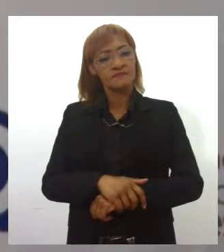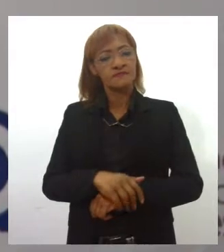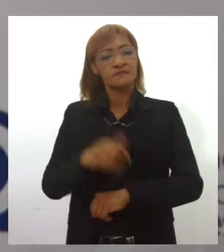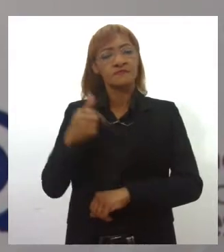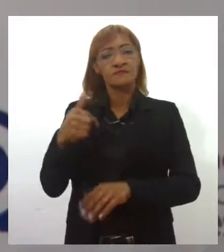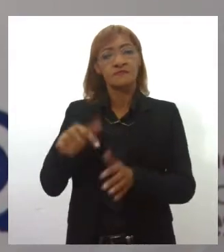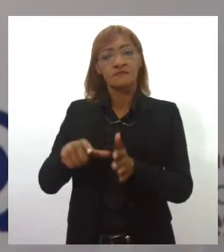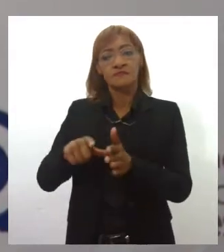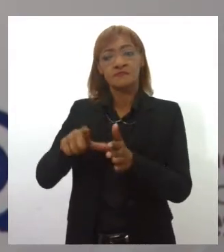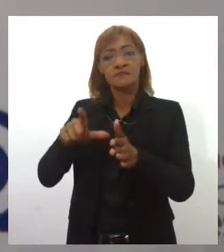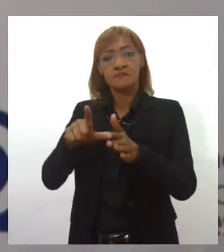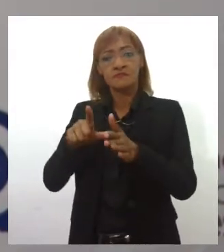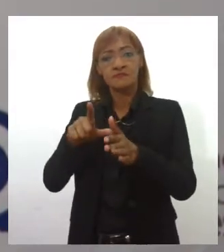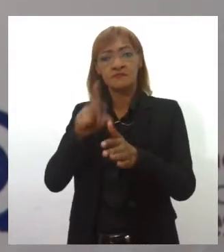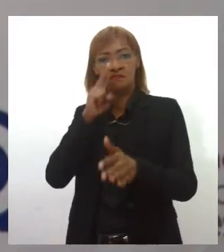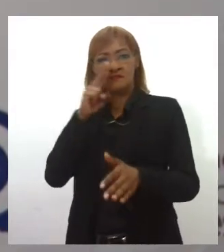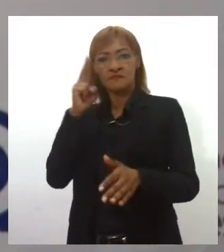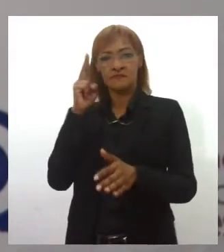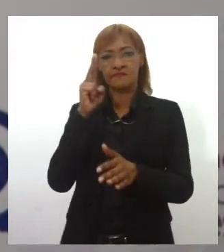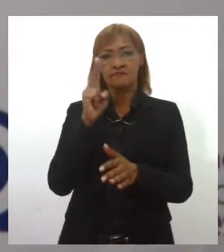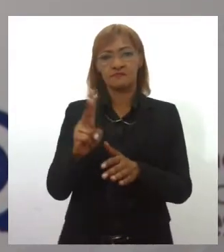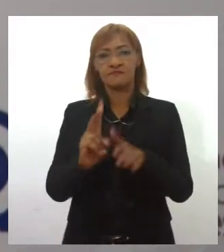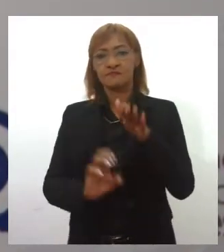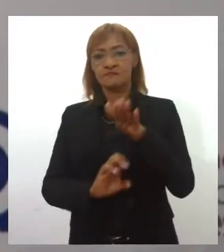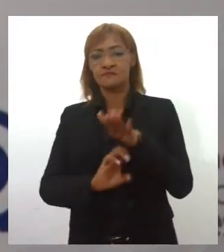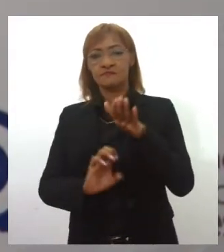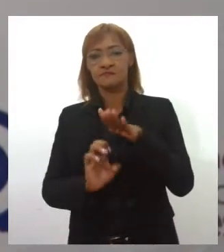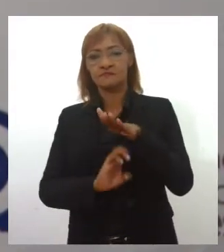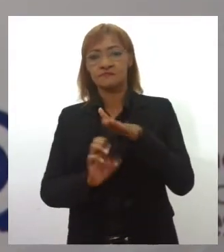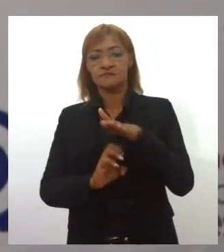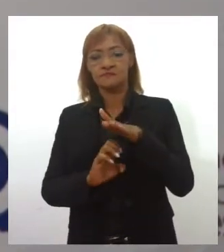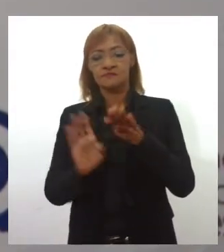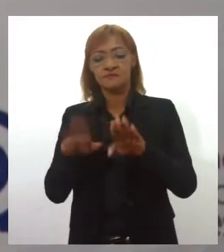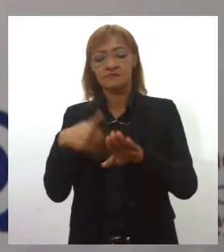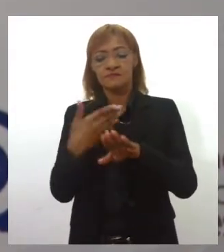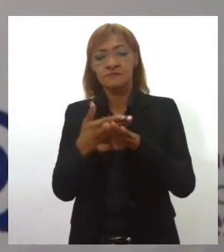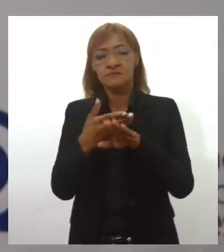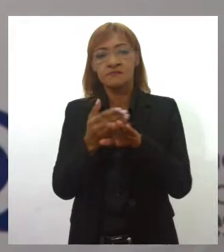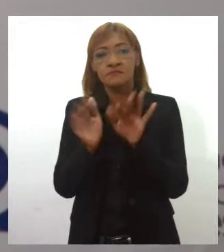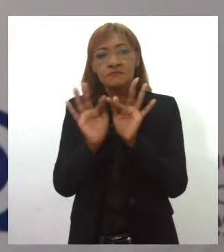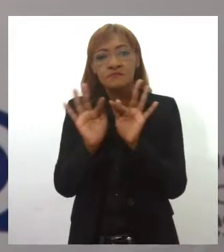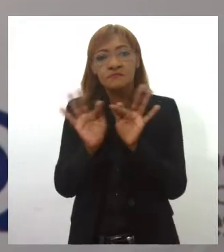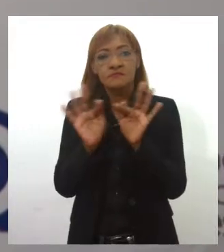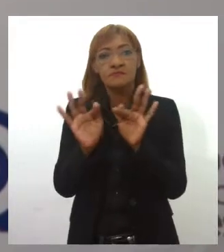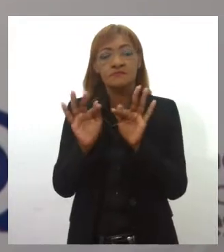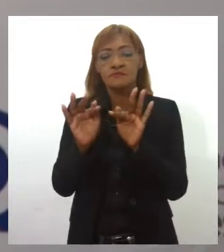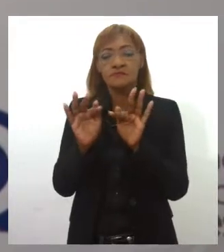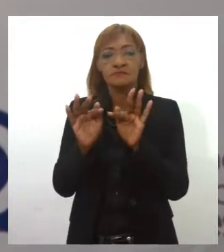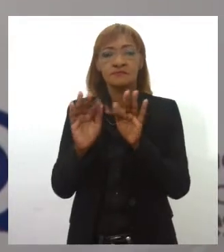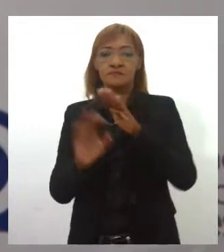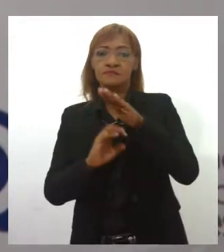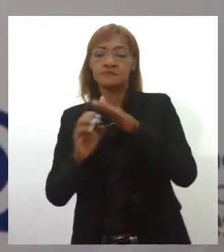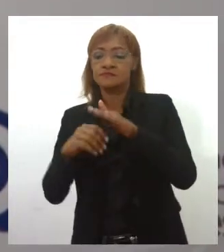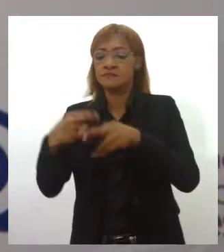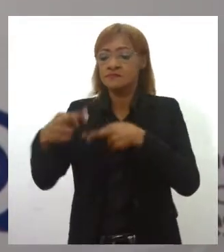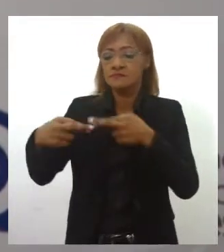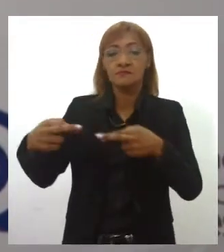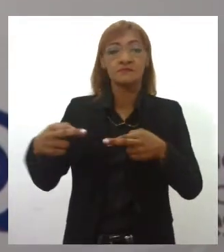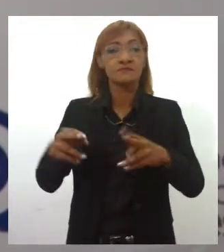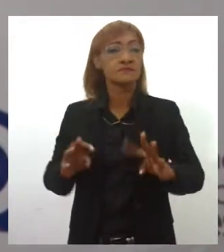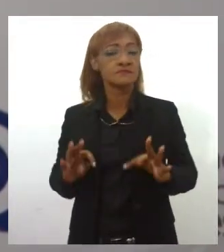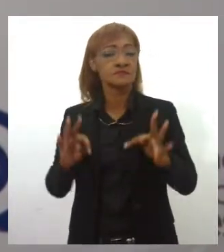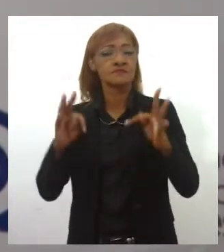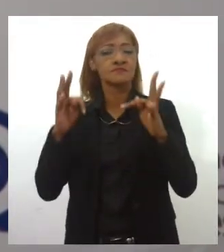gigante empresário do comércio até a empresa de reciclagem. Em todos eles eu